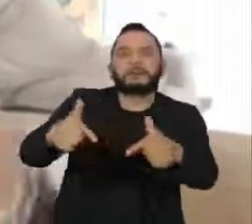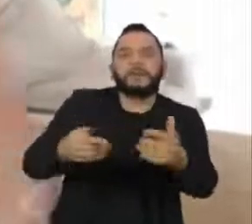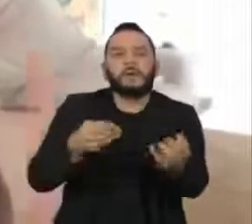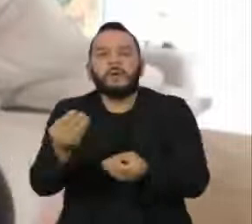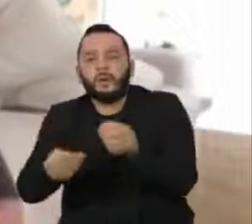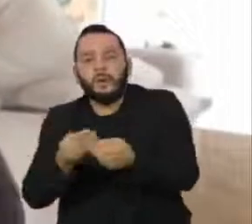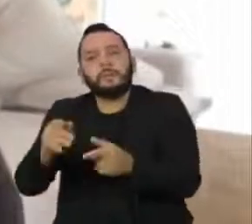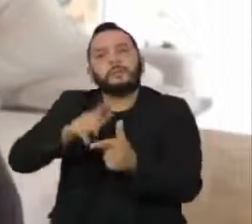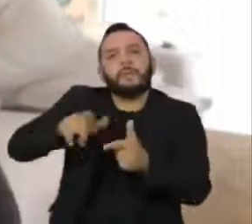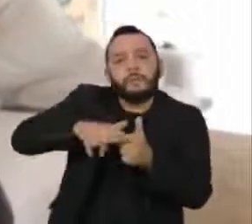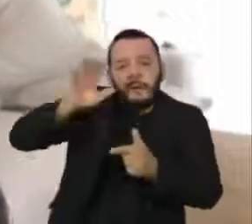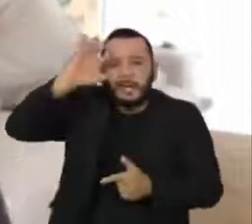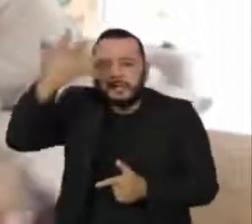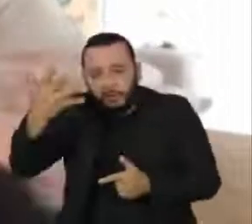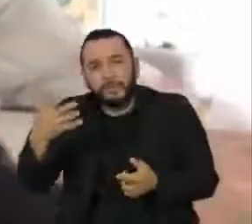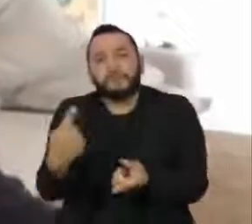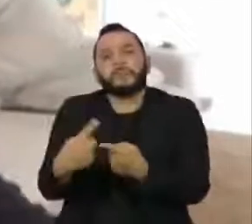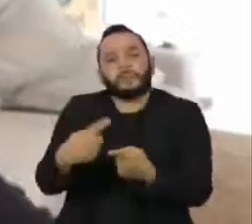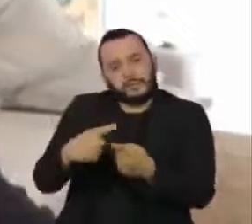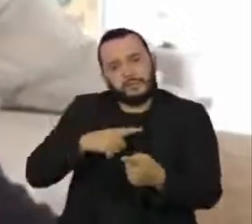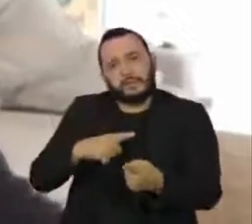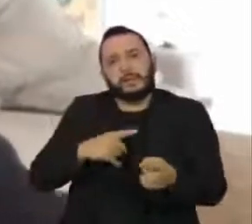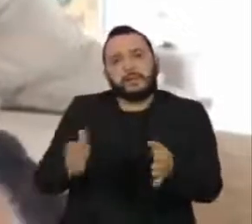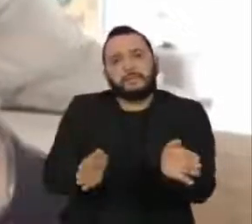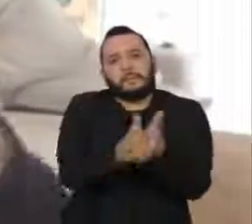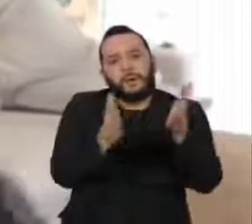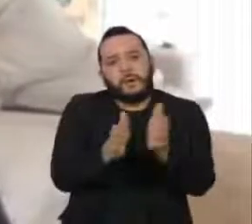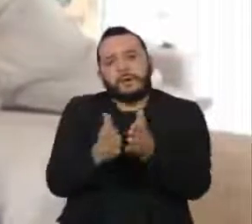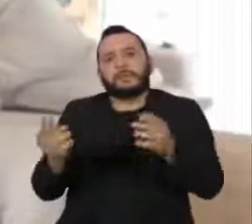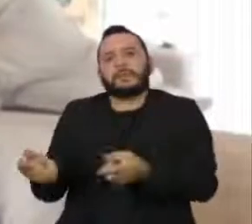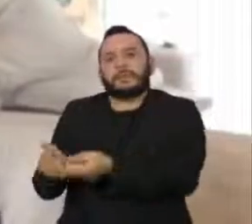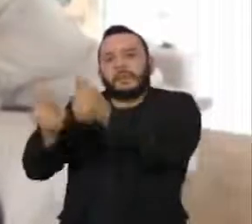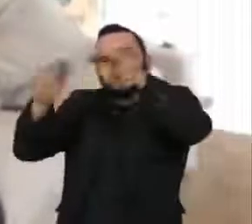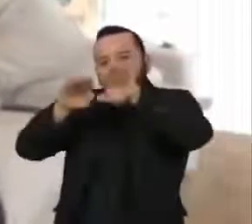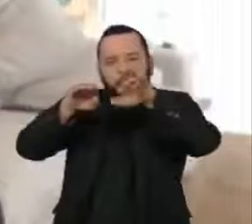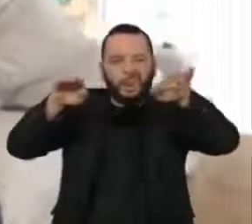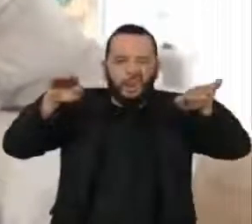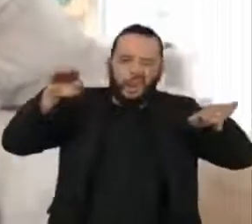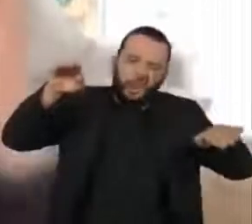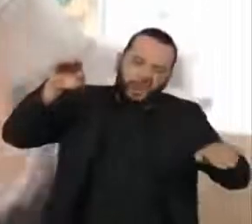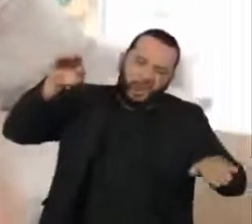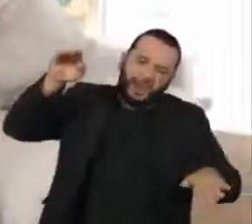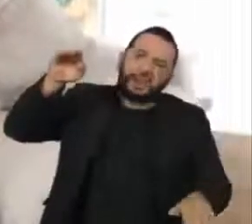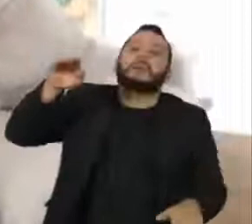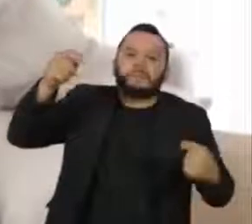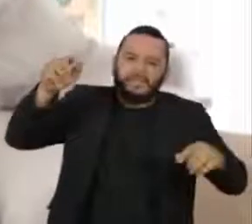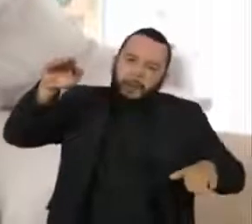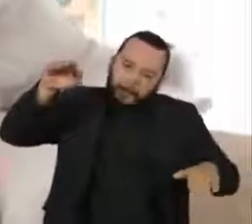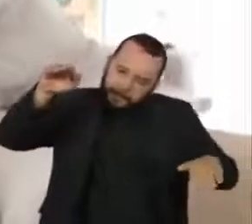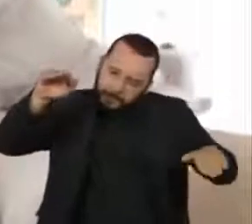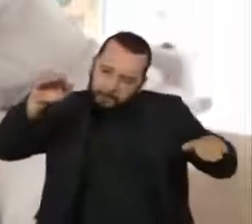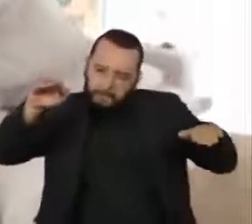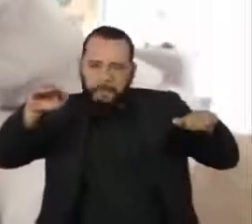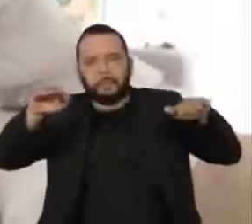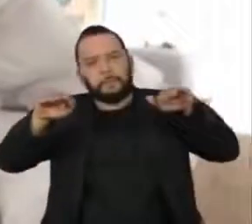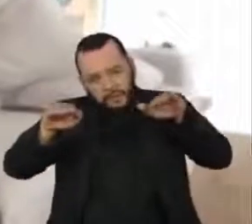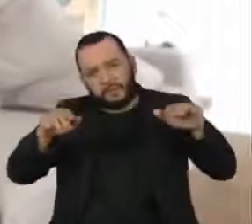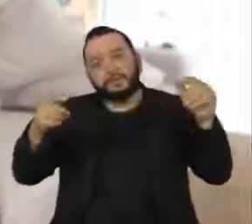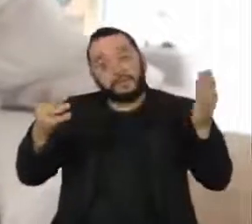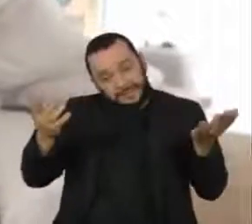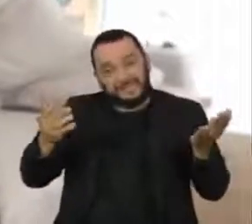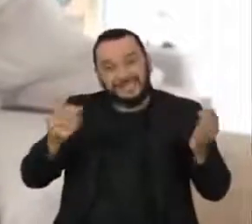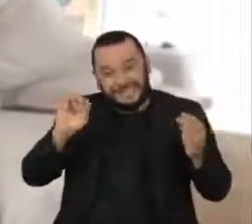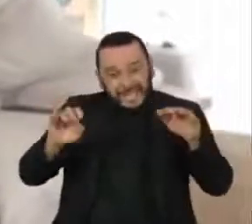mais esse pacote de desigualdade que marca a nossa história e vem criando e criará um conjunto enorme de